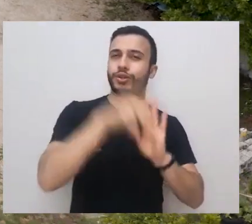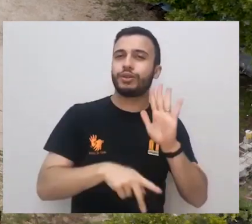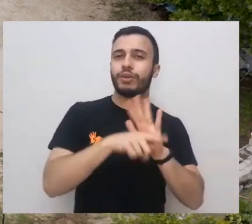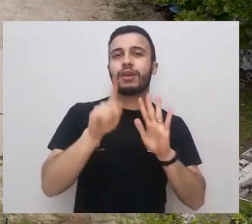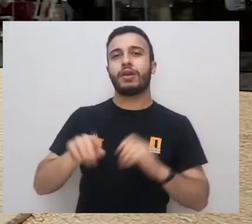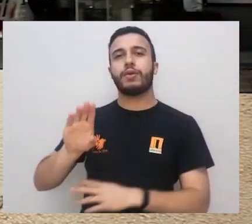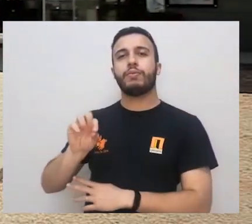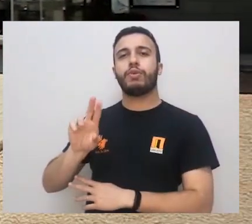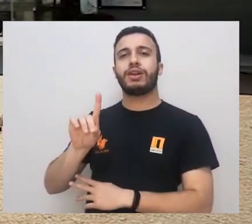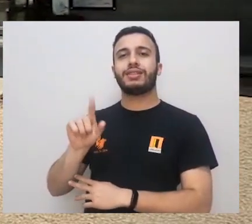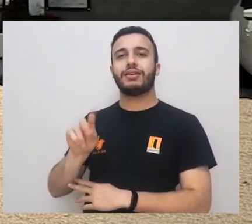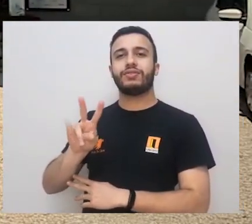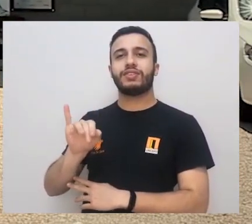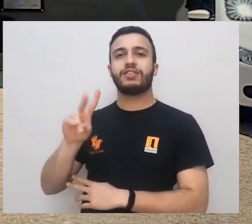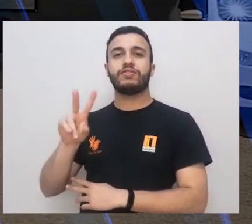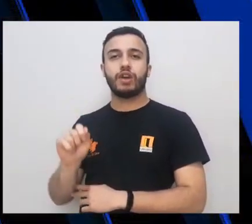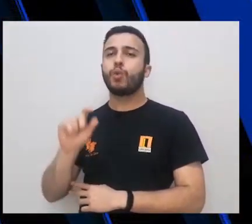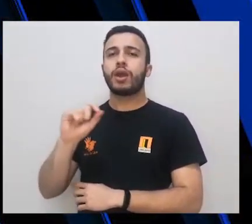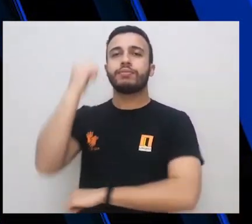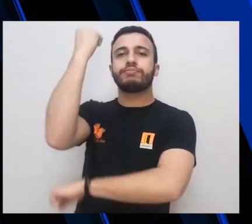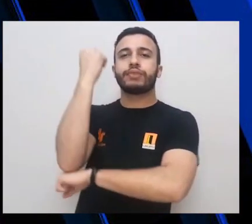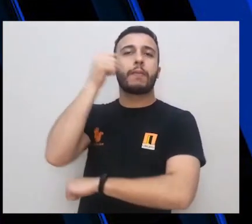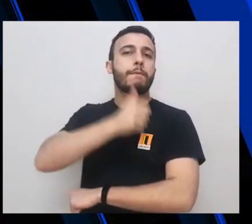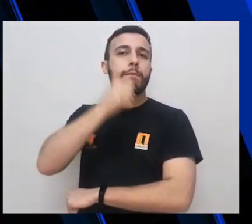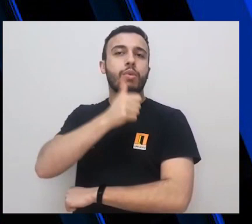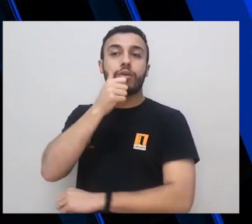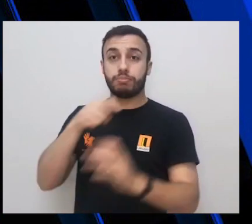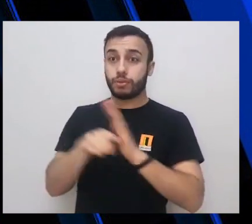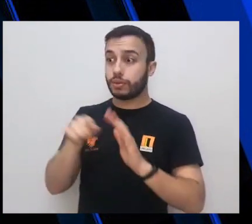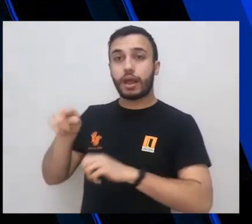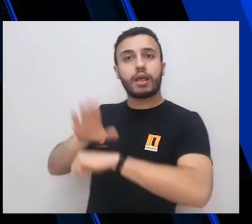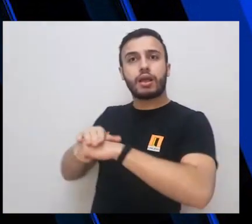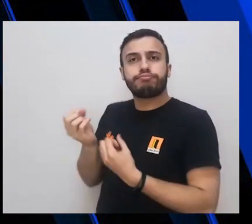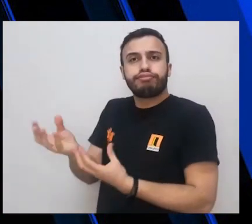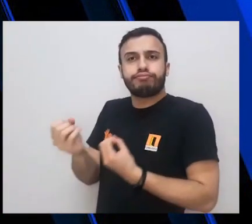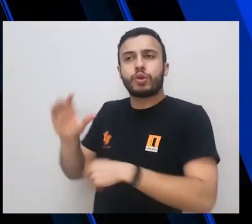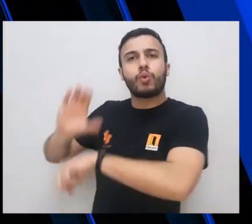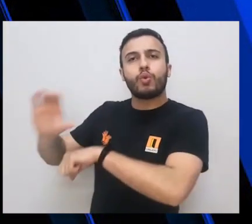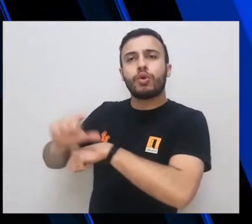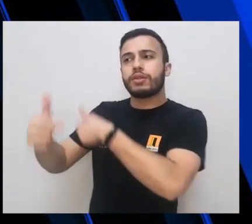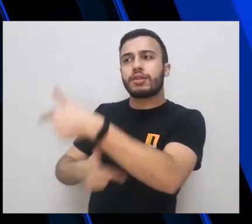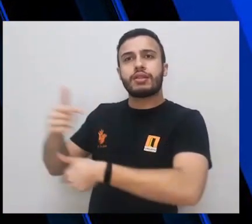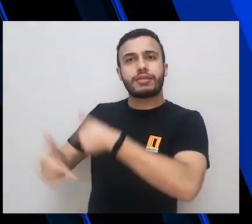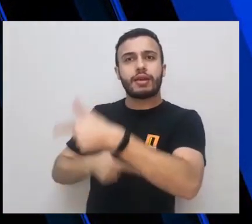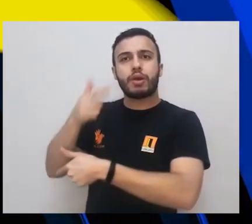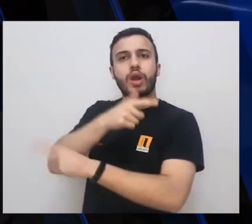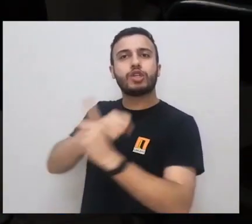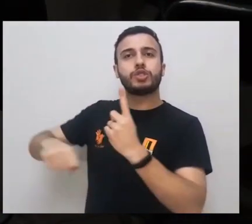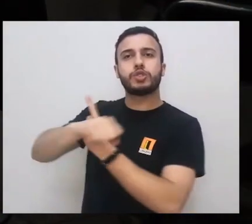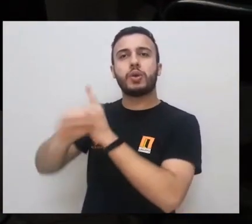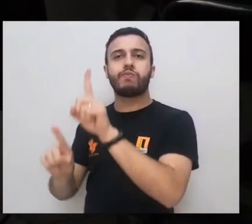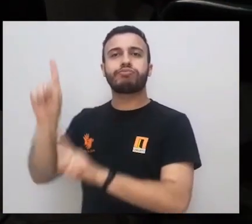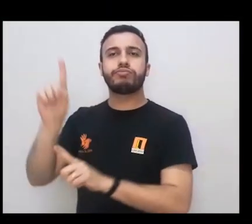Associação Borda Viva, uma organização que tem como propósito o empoderamento feminino por meio do empreendedorismo social e da geração de renda.